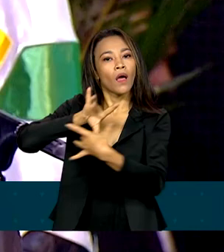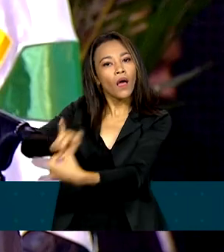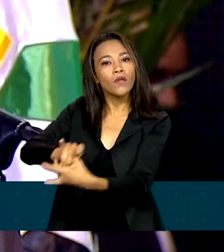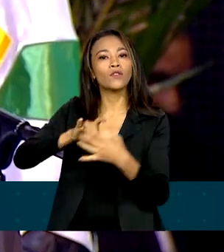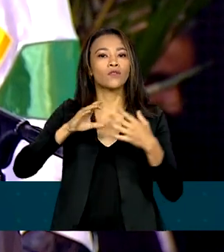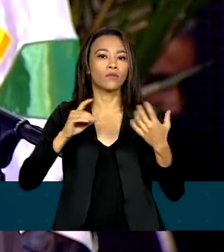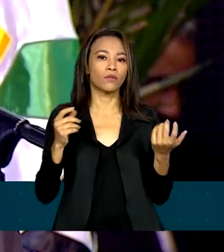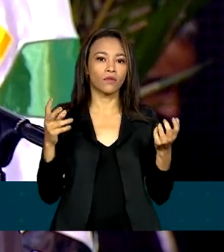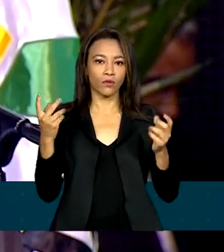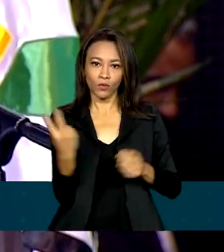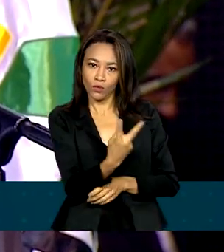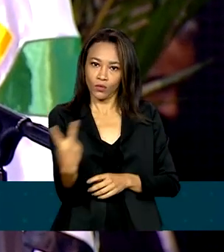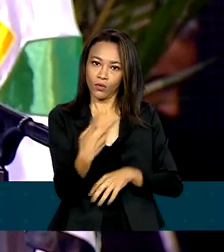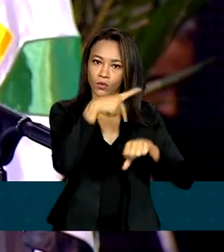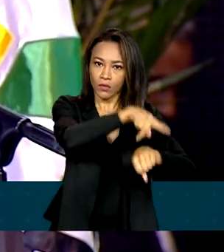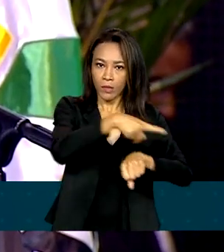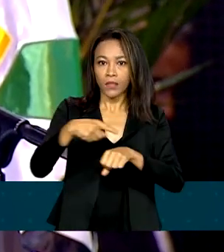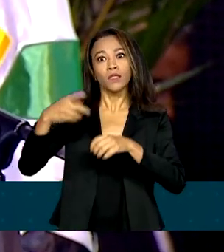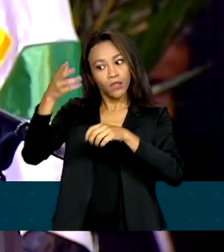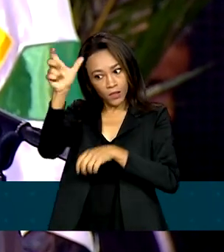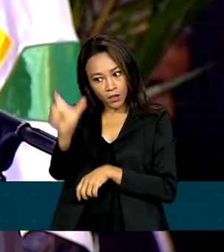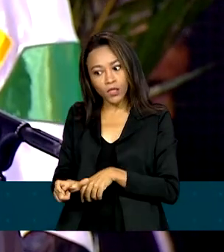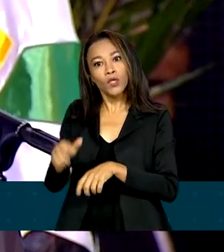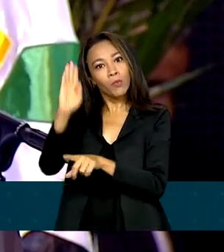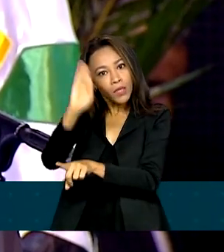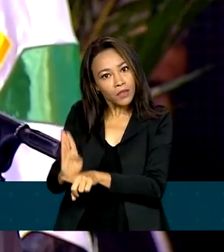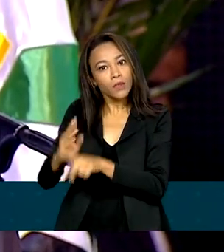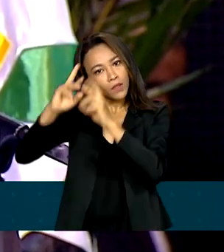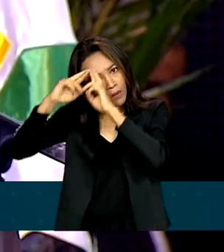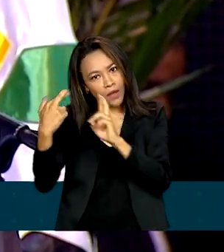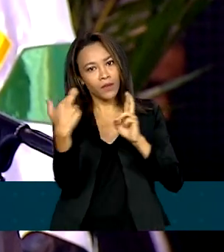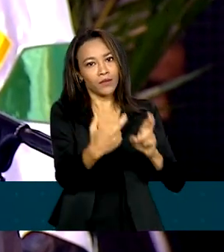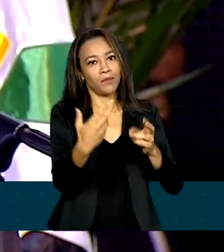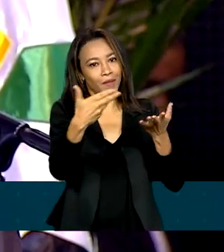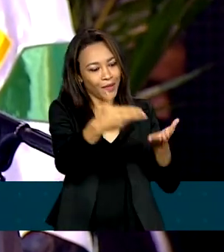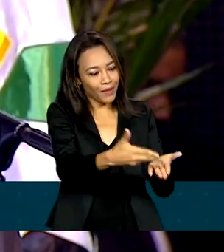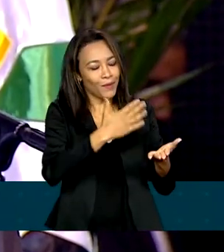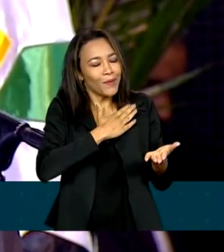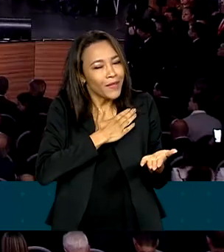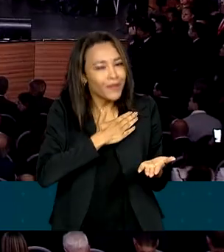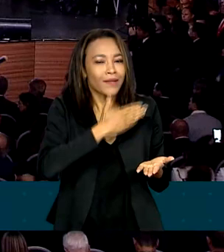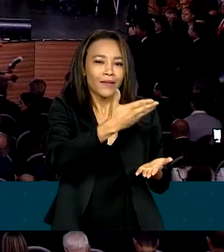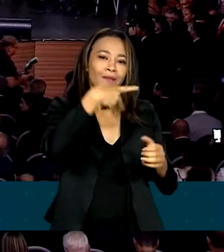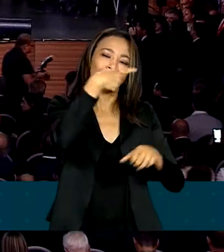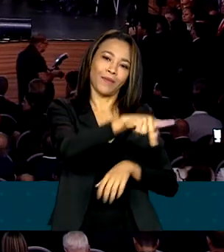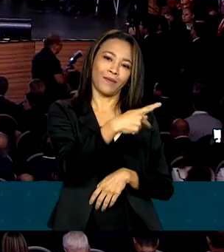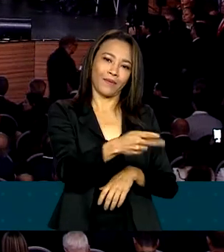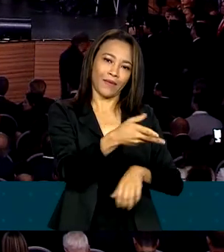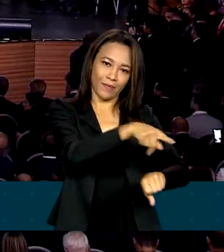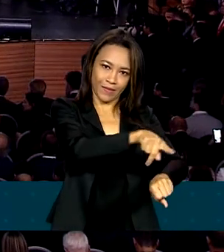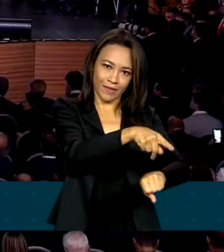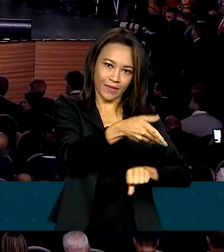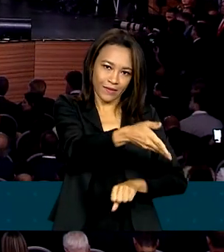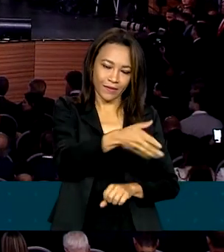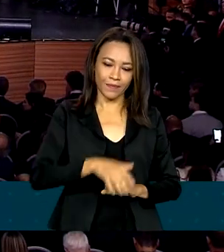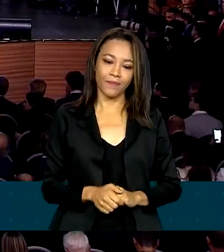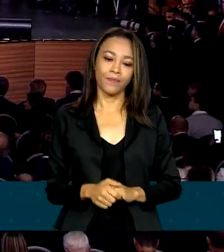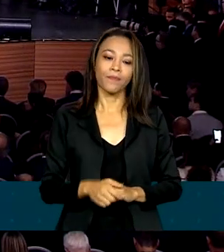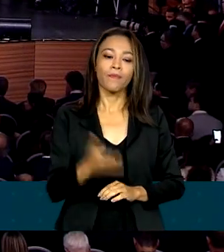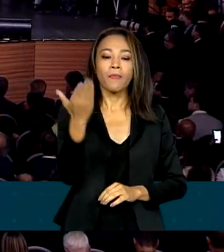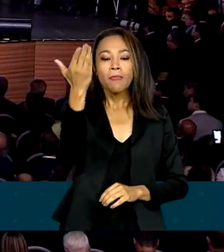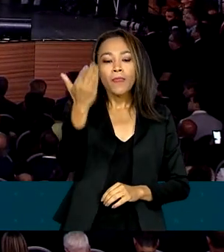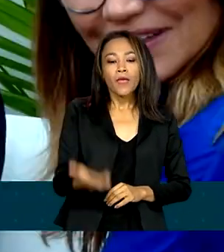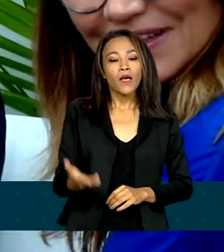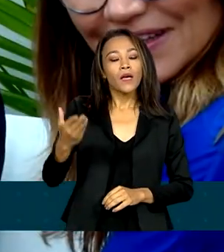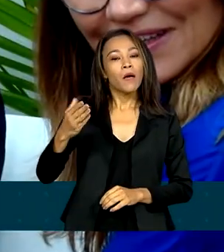respeito que o Brasil tem que ter por seu aliado, o nosso querido Paraguai. Após a posse do diretor-geral brasileiro